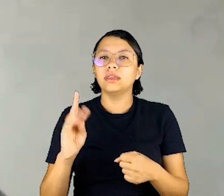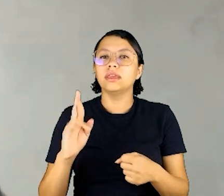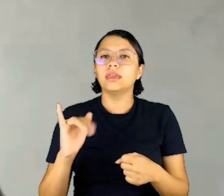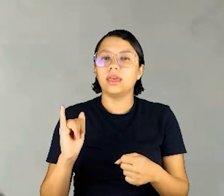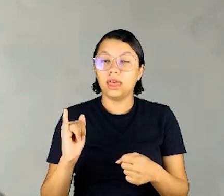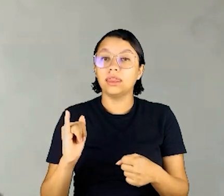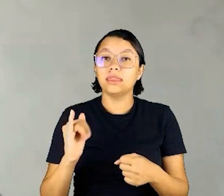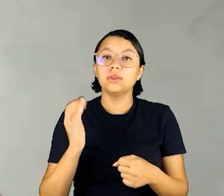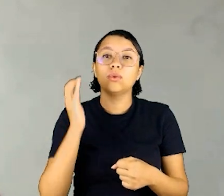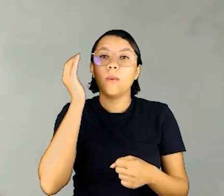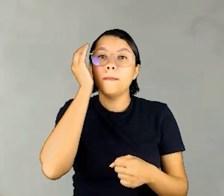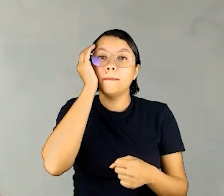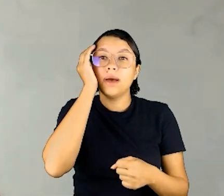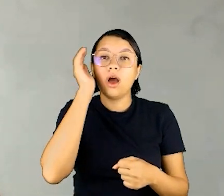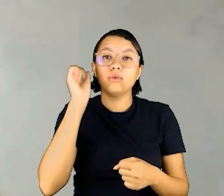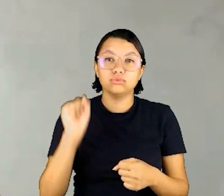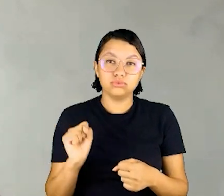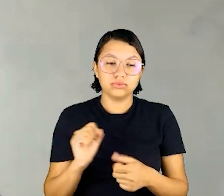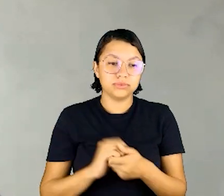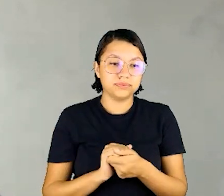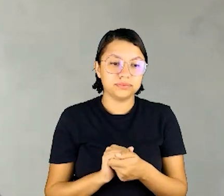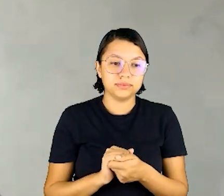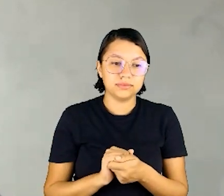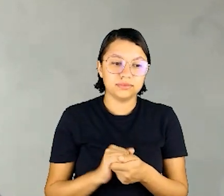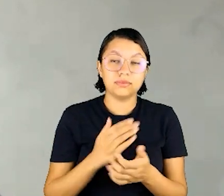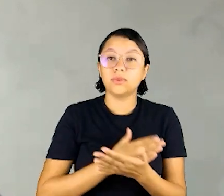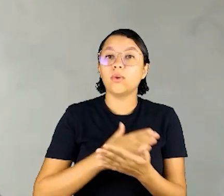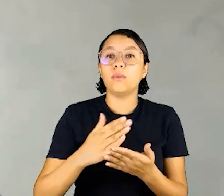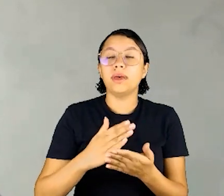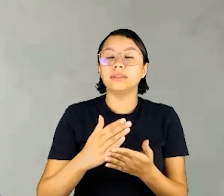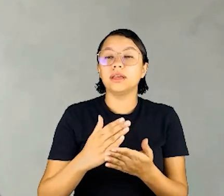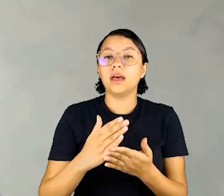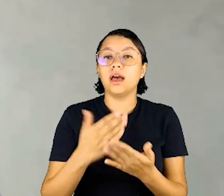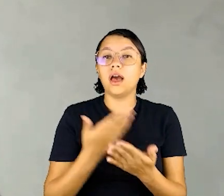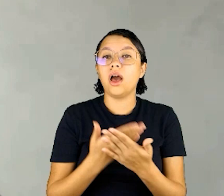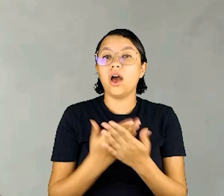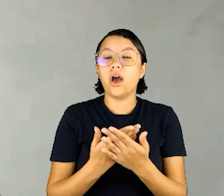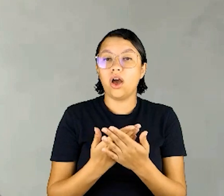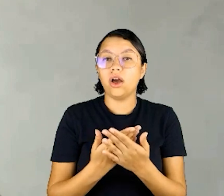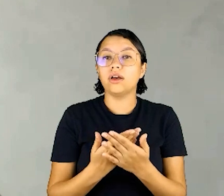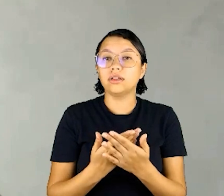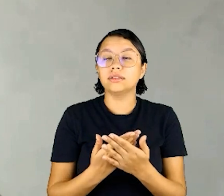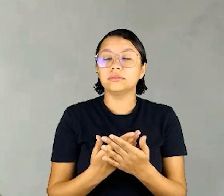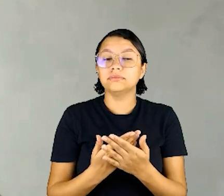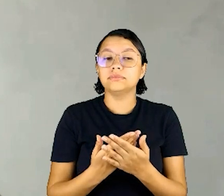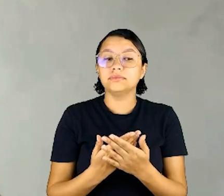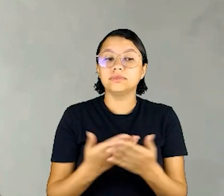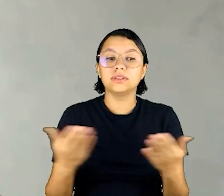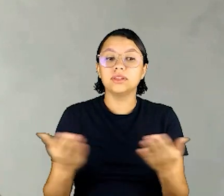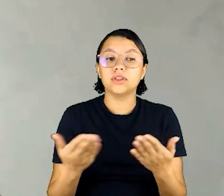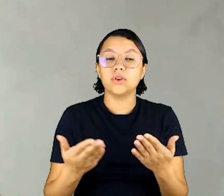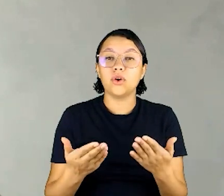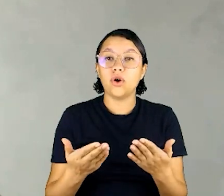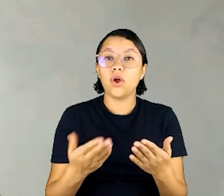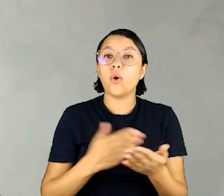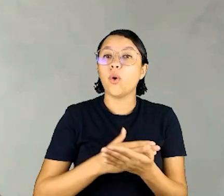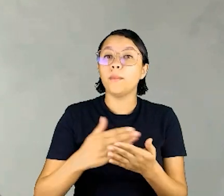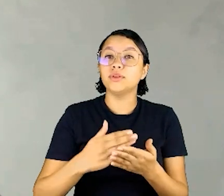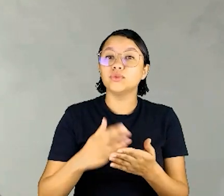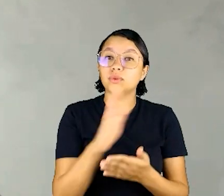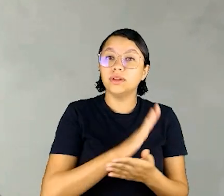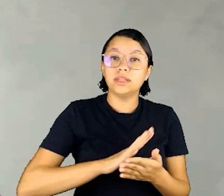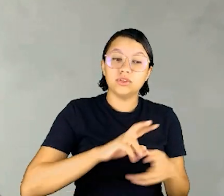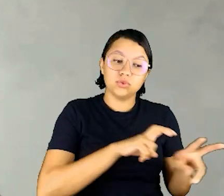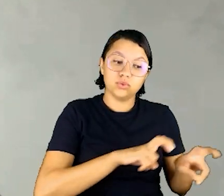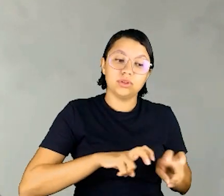Mato Grosso, para quem não me conhece, iniciamos o projeto na Escola da Rede Urbana e hoje nós estamos de forma inédita com o projeto